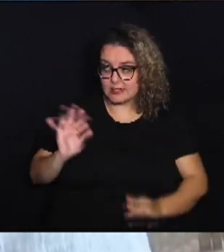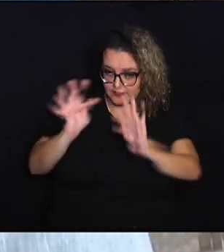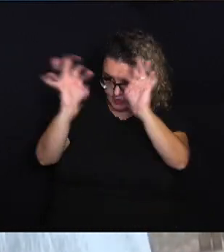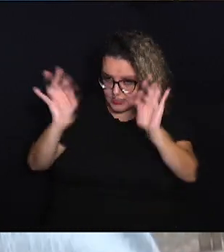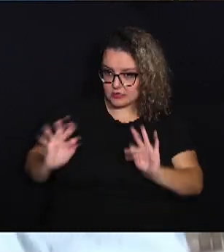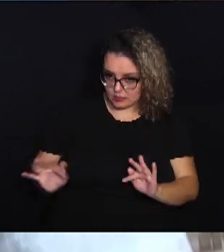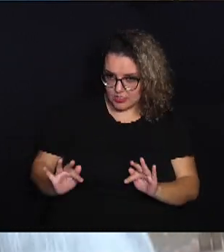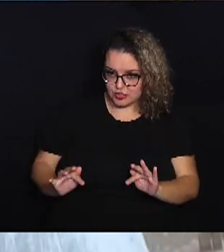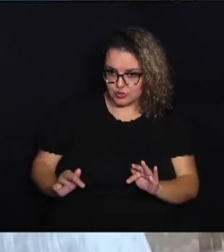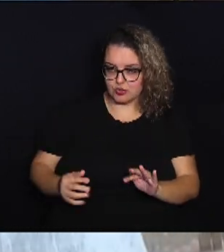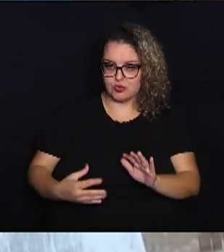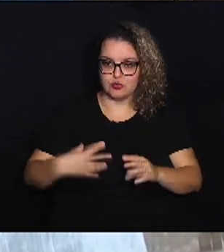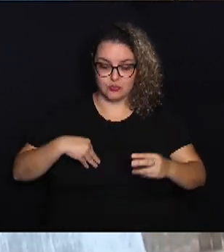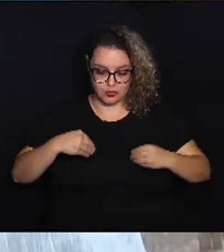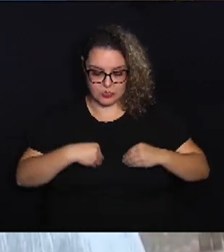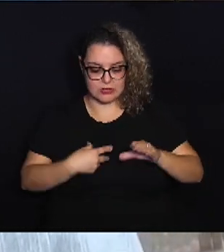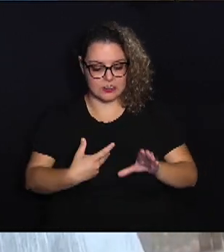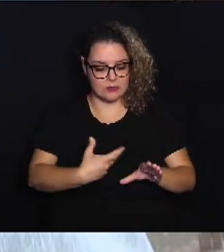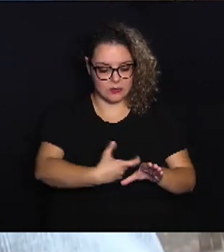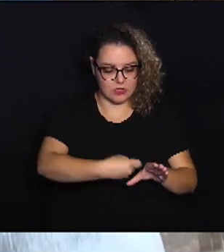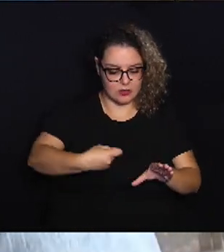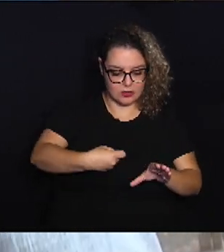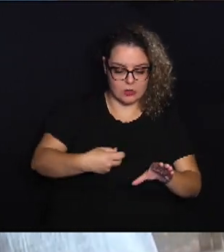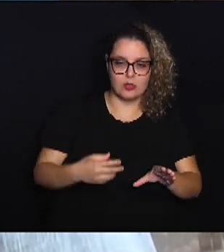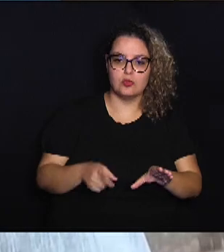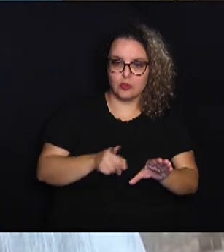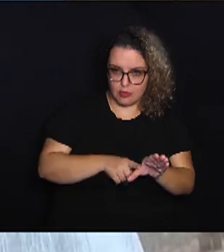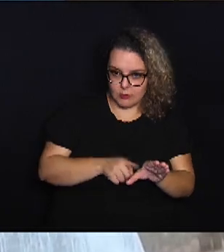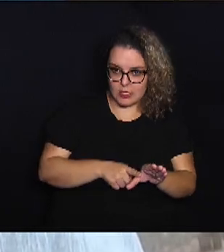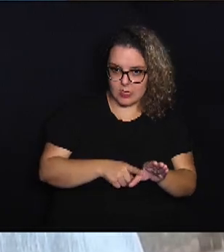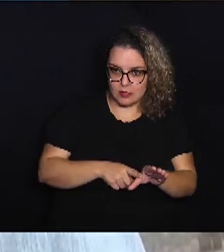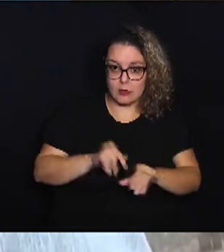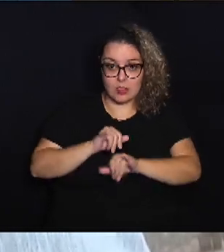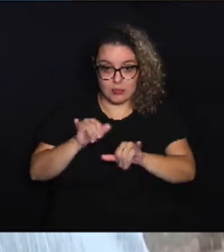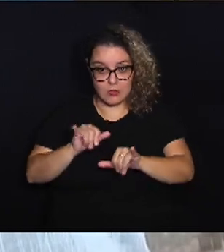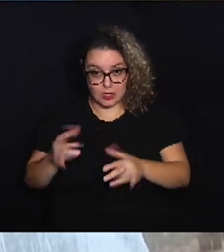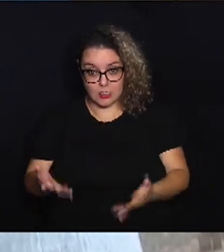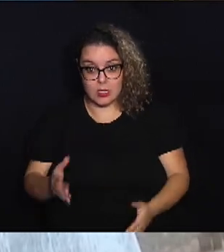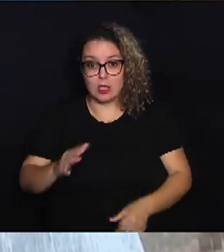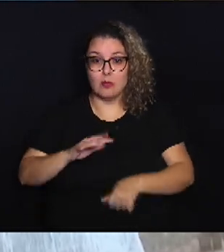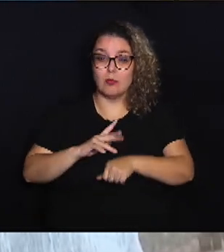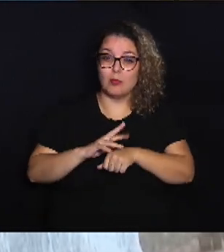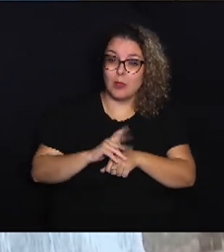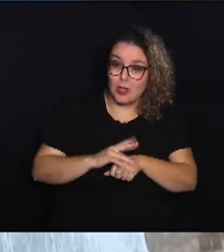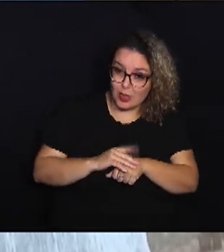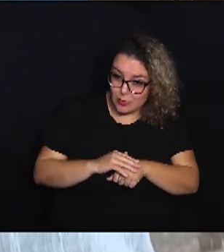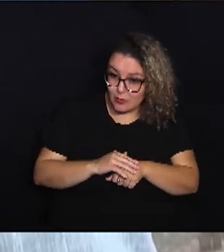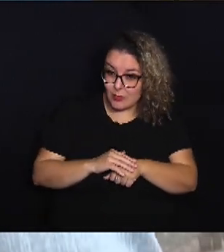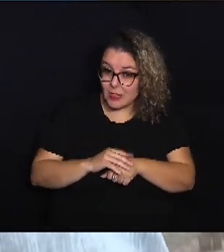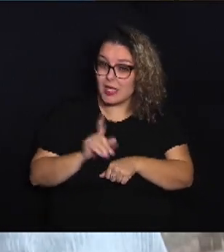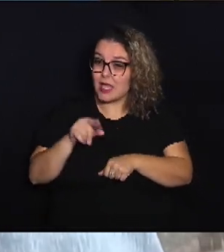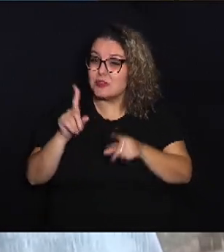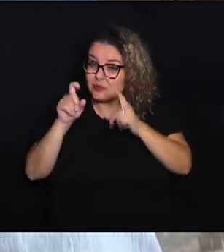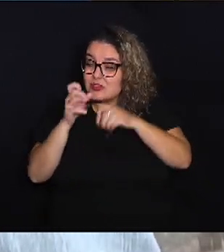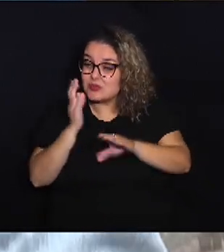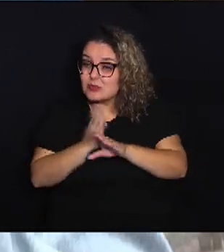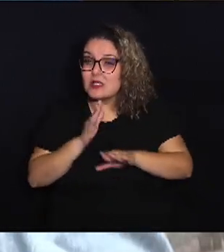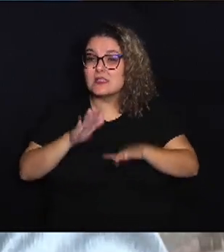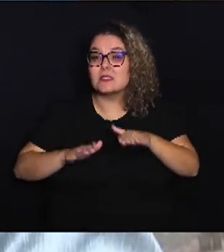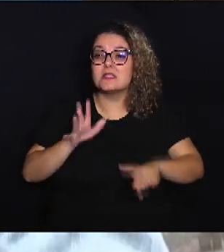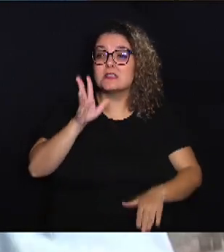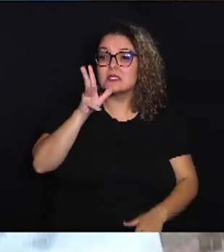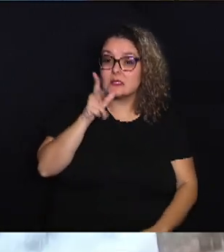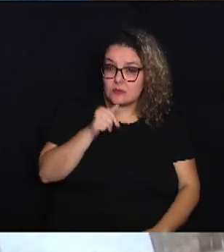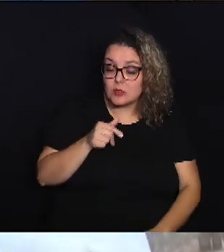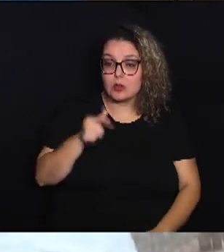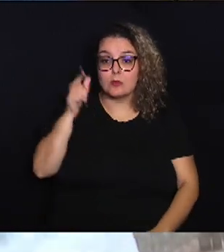colher, e o nosso objetivo com este projeto é a divulgação, porque é uma doença, como é uma doença muito rara, muitas vezes demora para